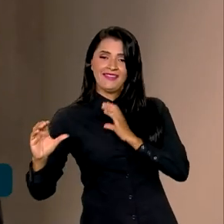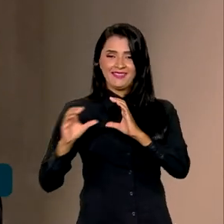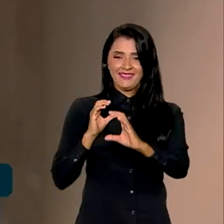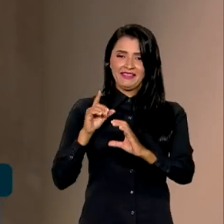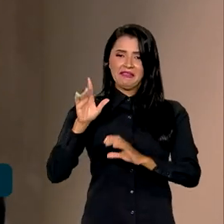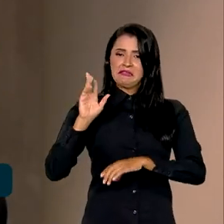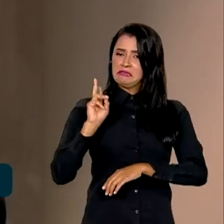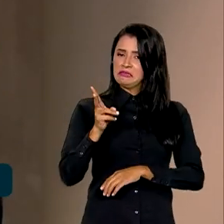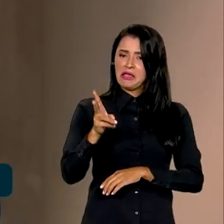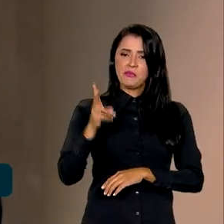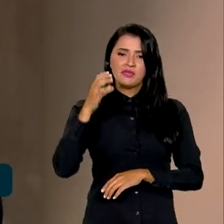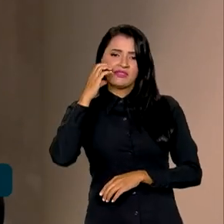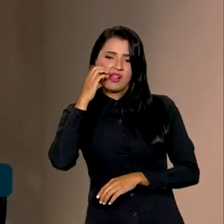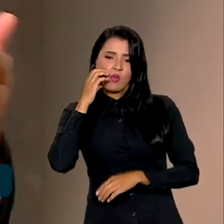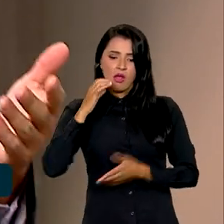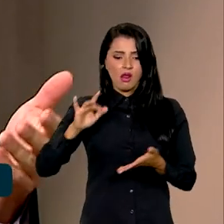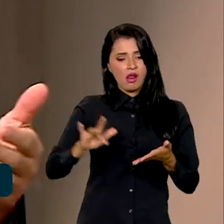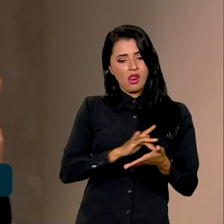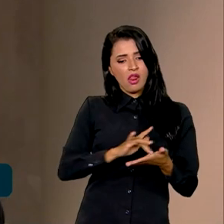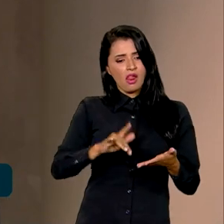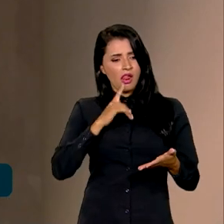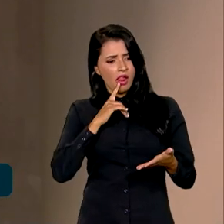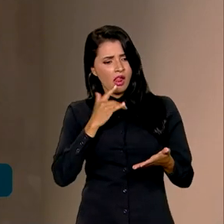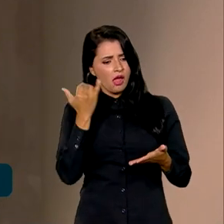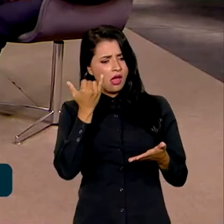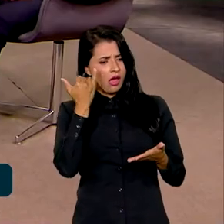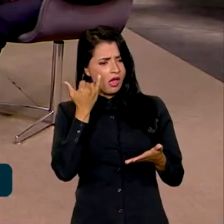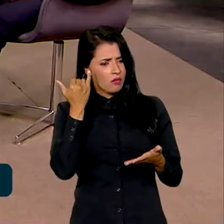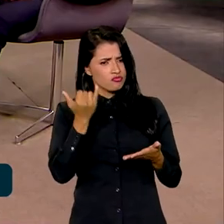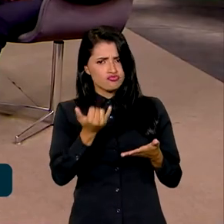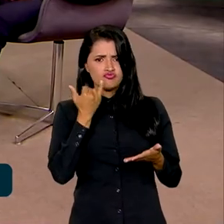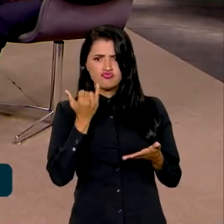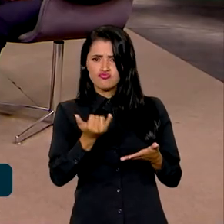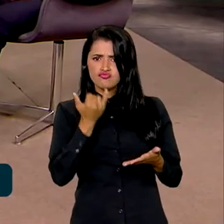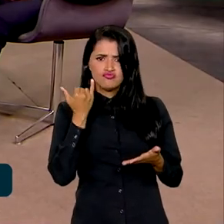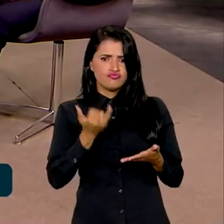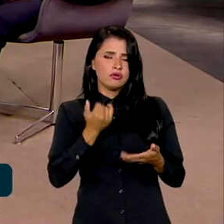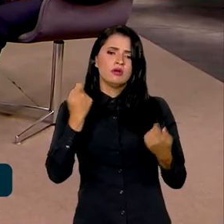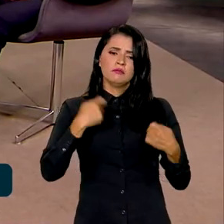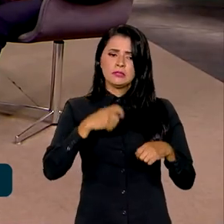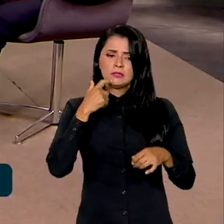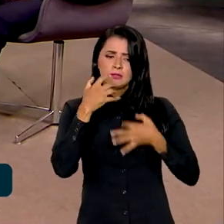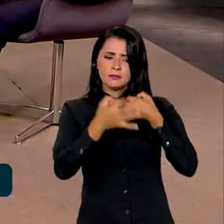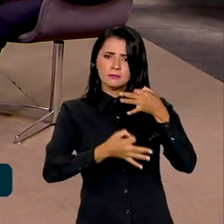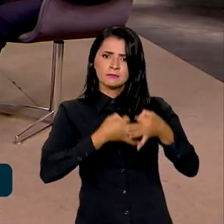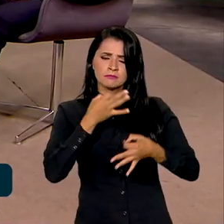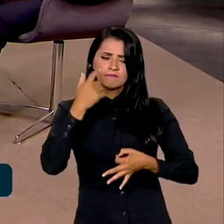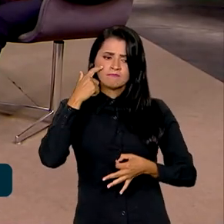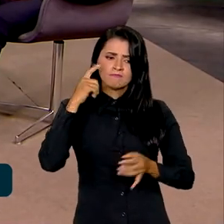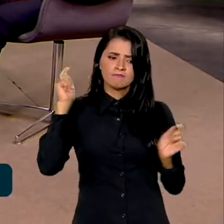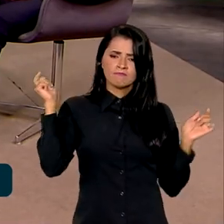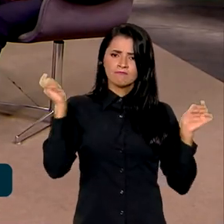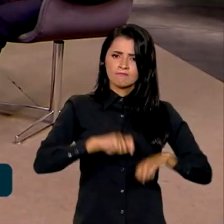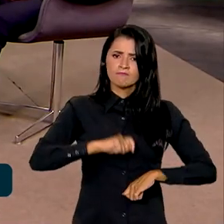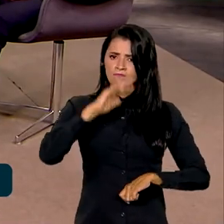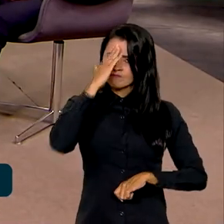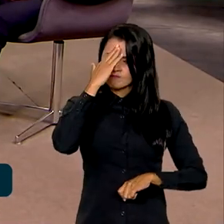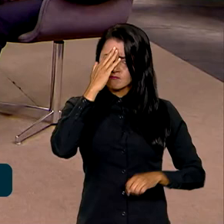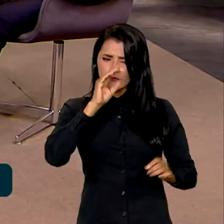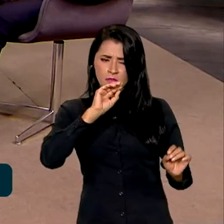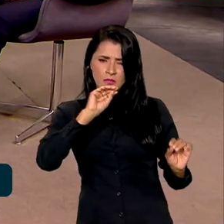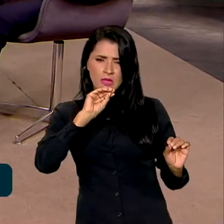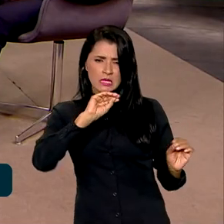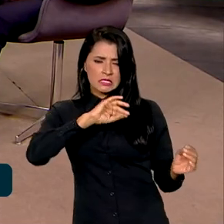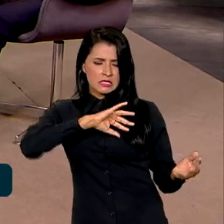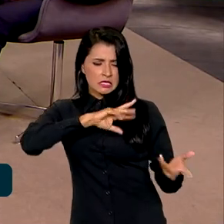tempo no celular, vendo circular notícias, etc. E é preciso que a gente tenha uma leitura crítica, uma capacidade de interpretar